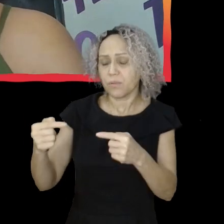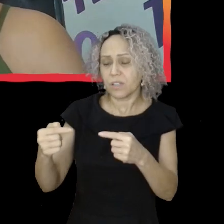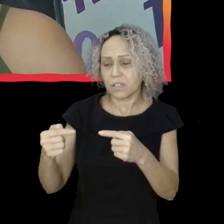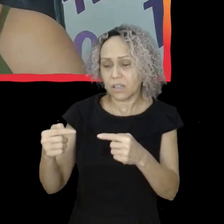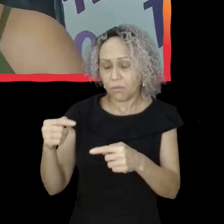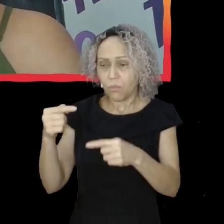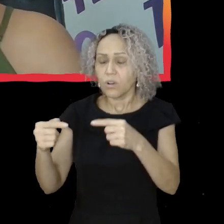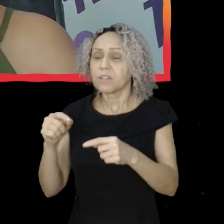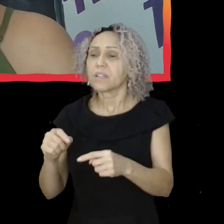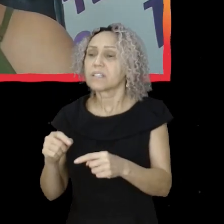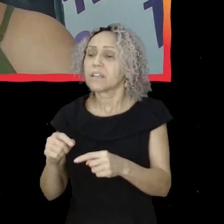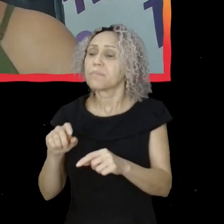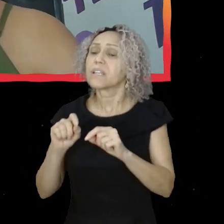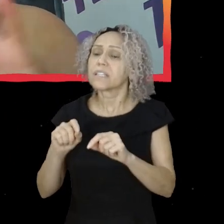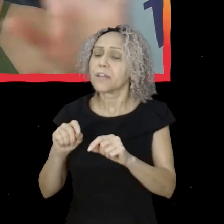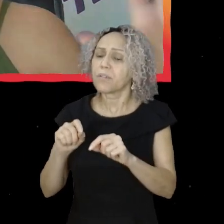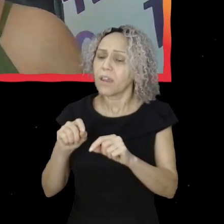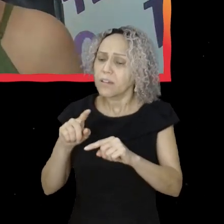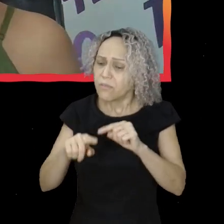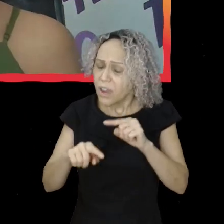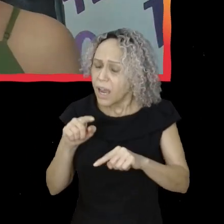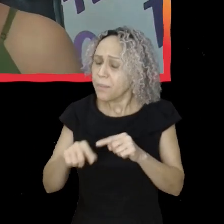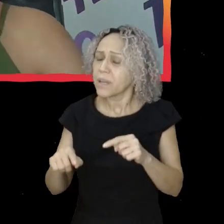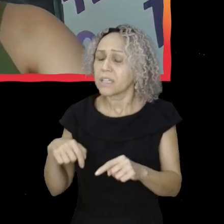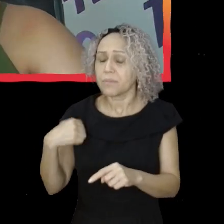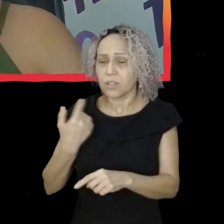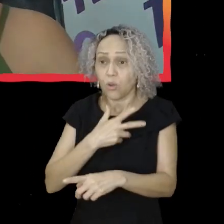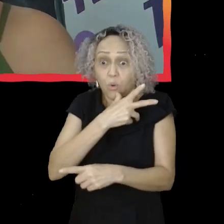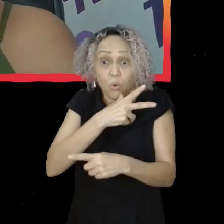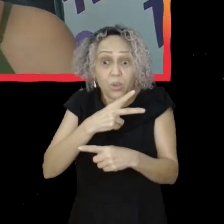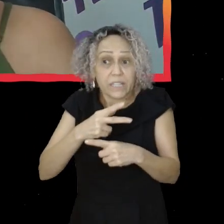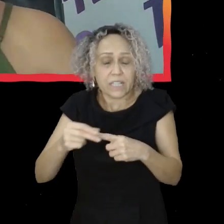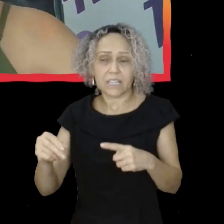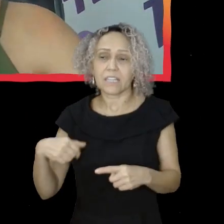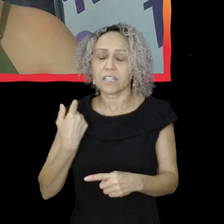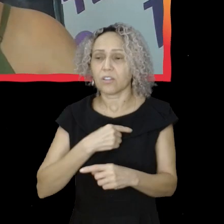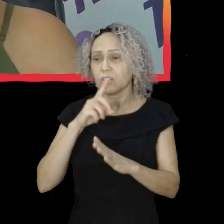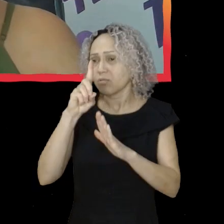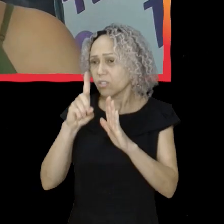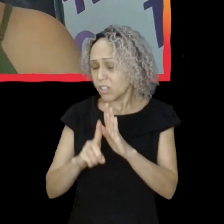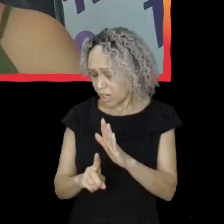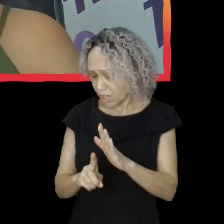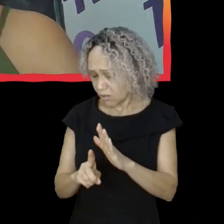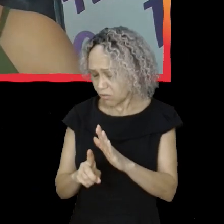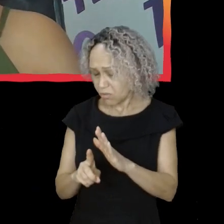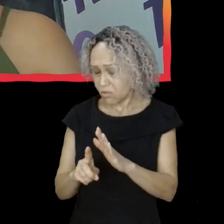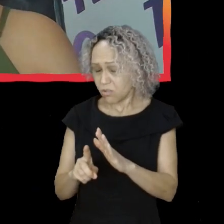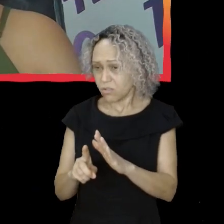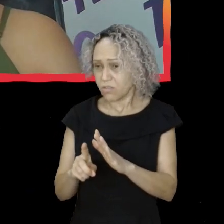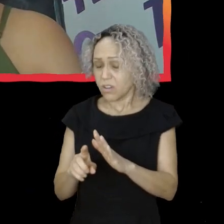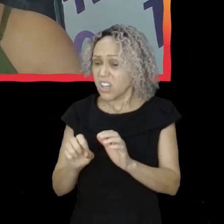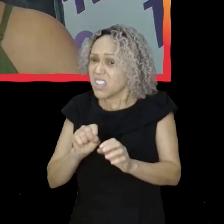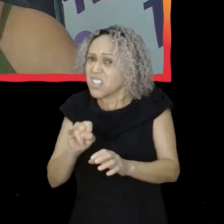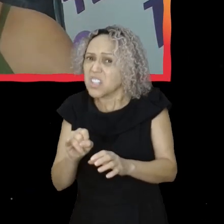sim, para as conquistas dos nossos direitos. Se for para qualquer outro motivo, não preciso estar aqui, não quero estar aqui. prefiro,